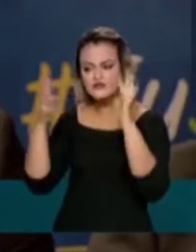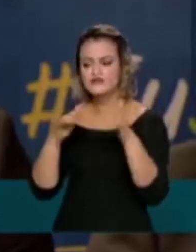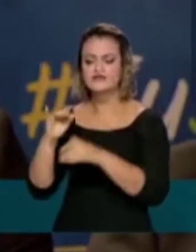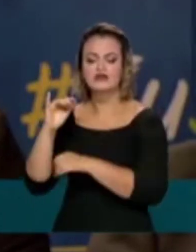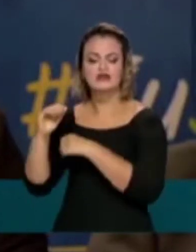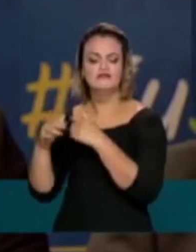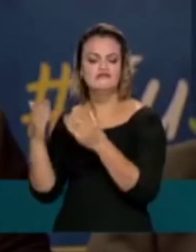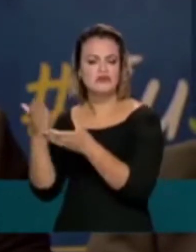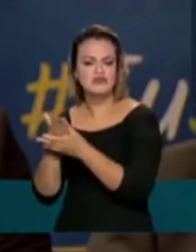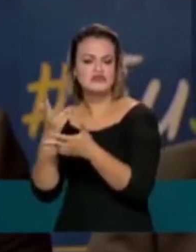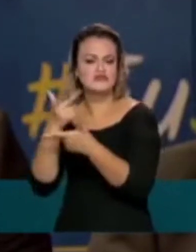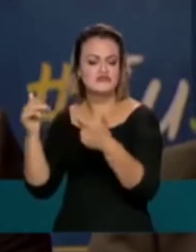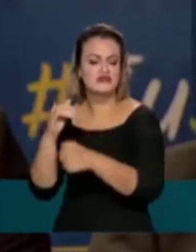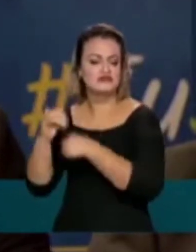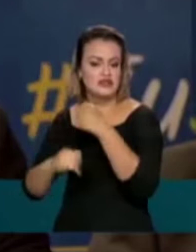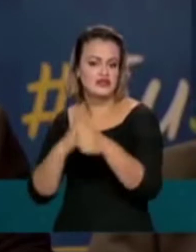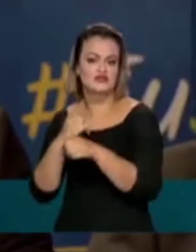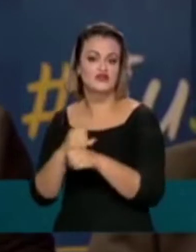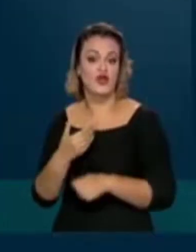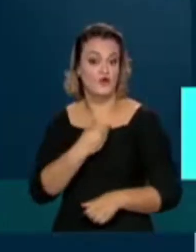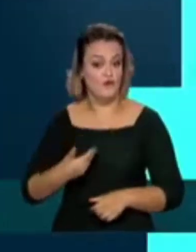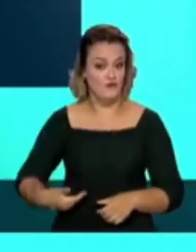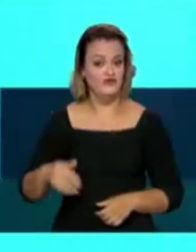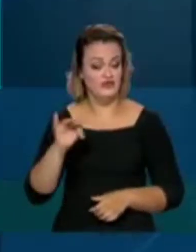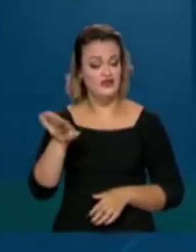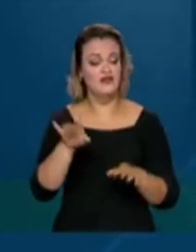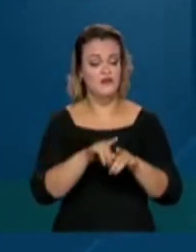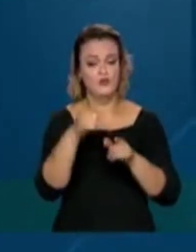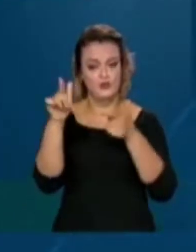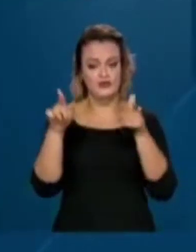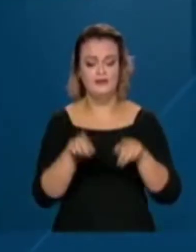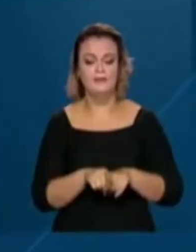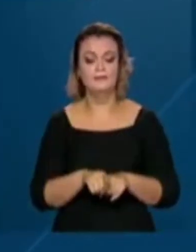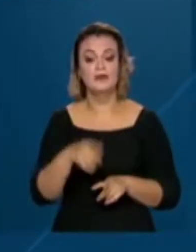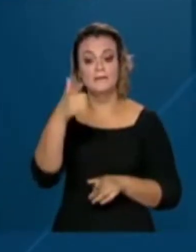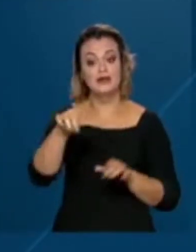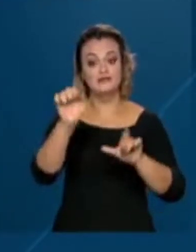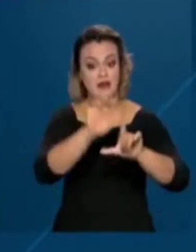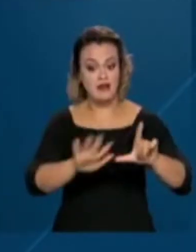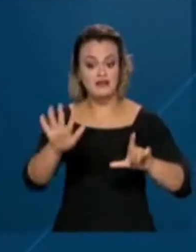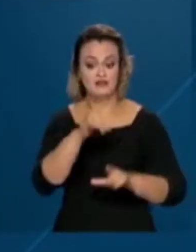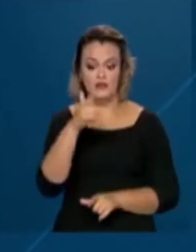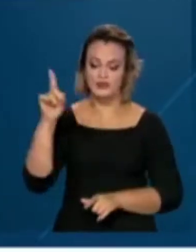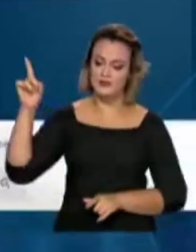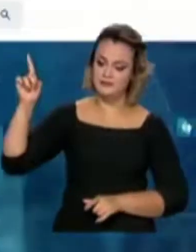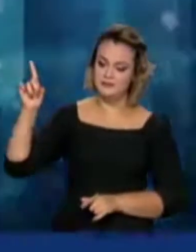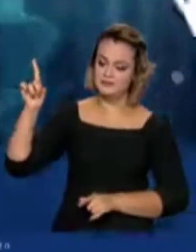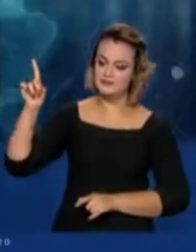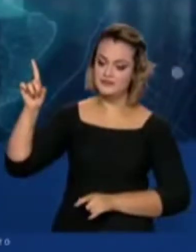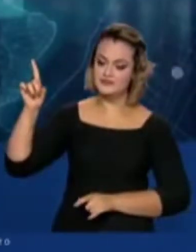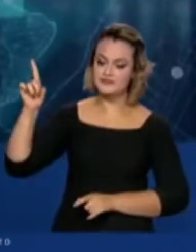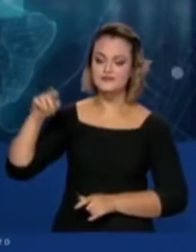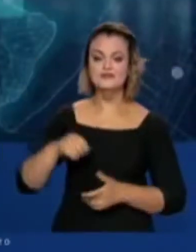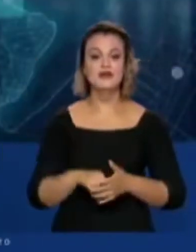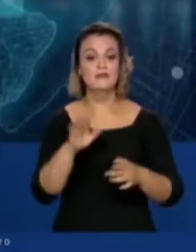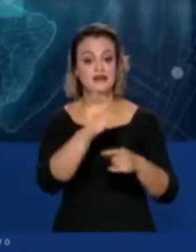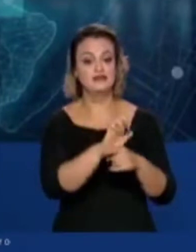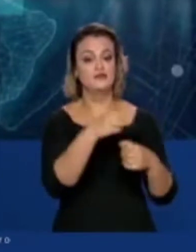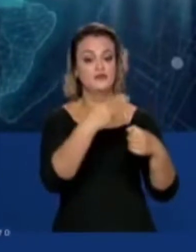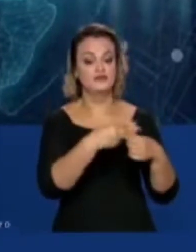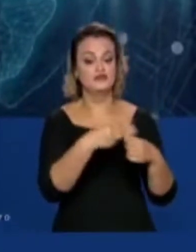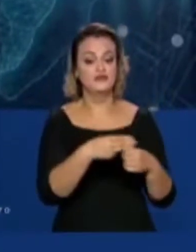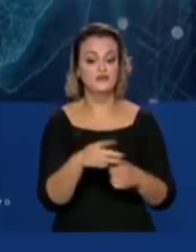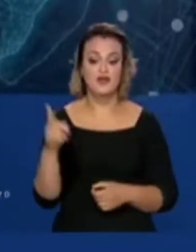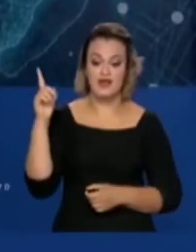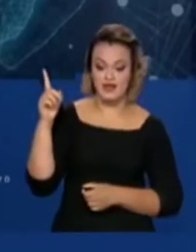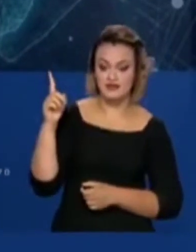processos e fala governo, não só o federal. Uma plataforma que também está disponível para estados e municípios é a